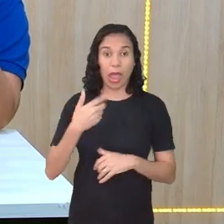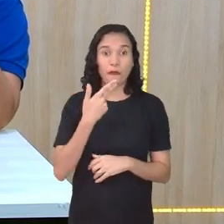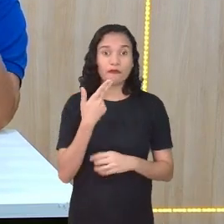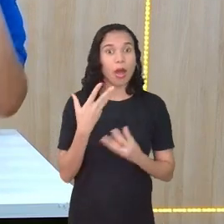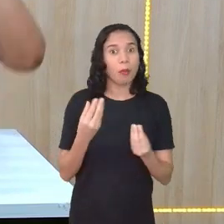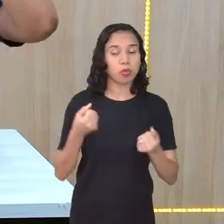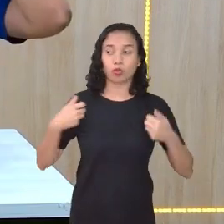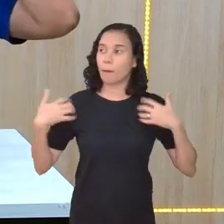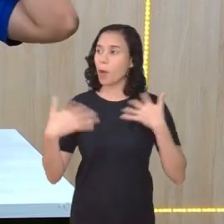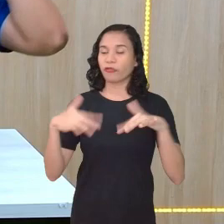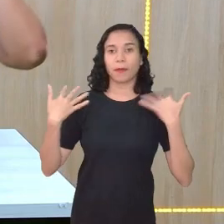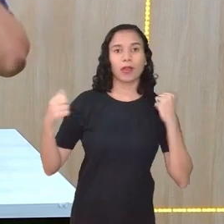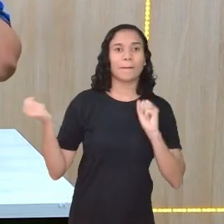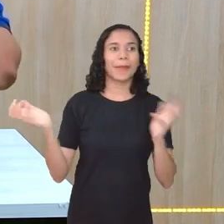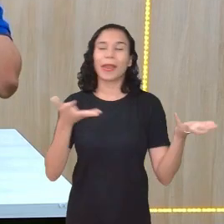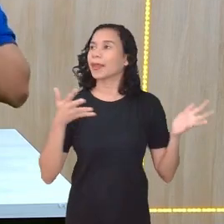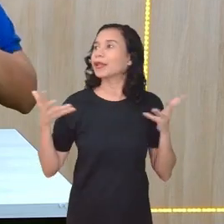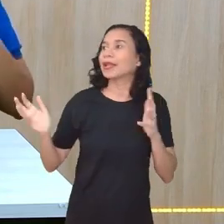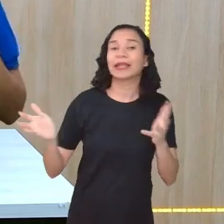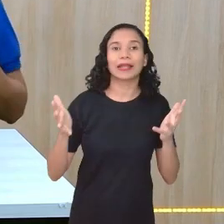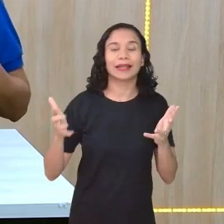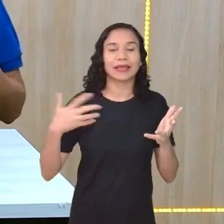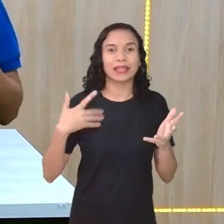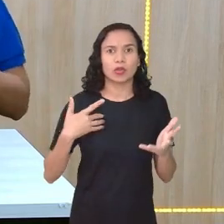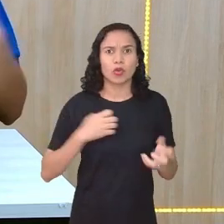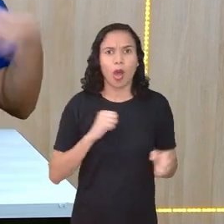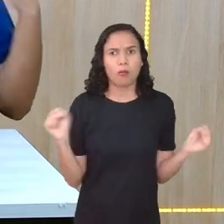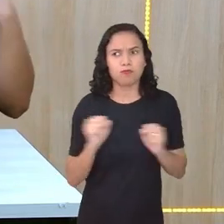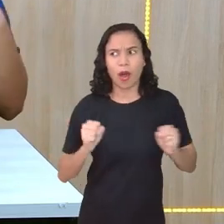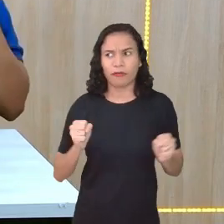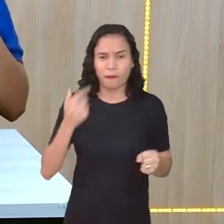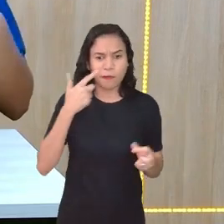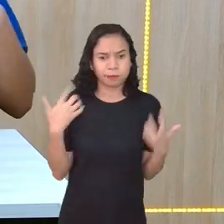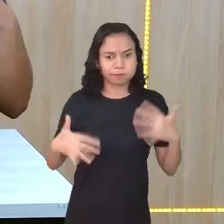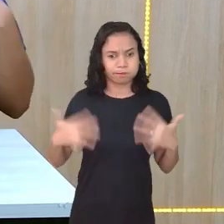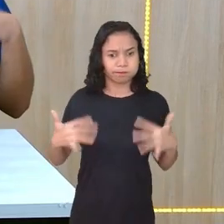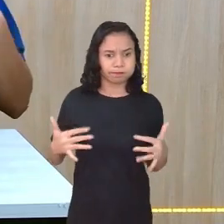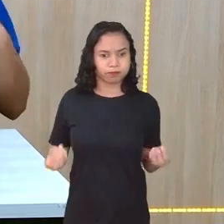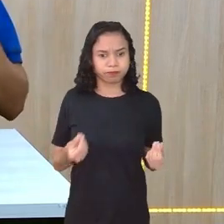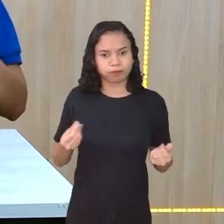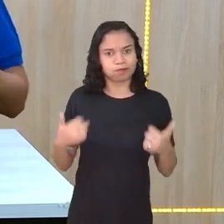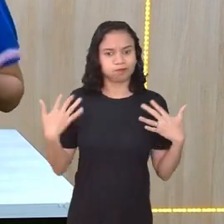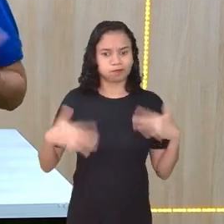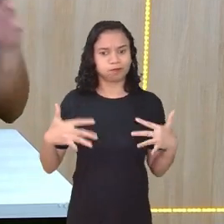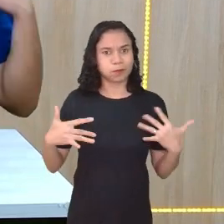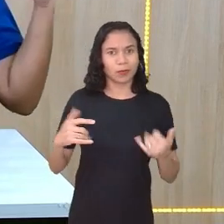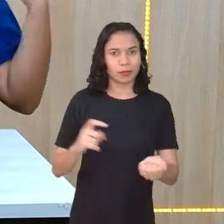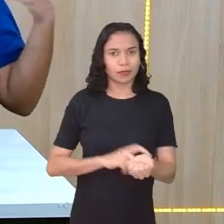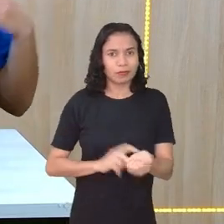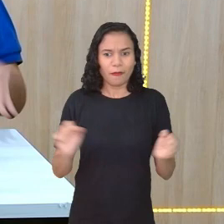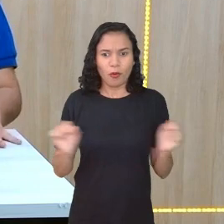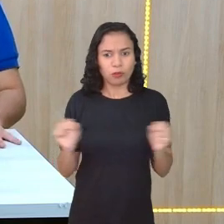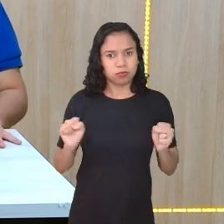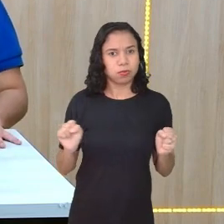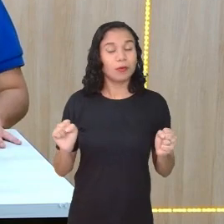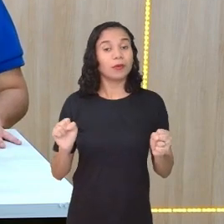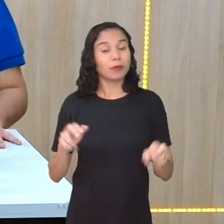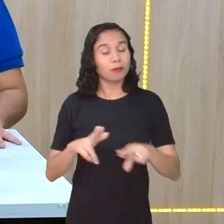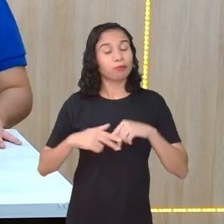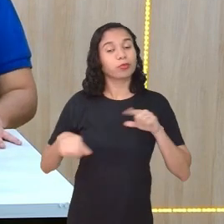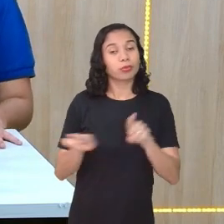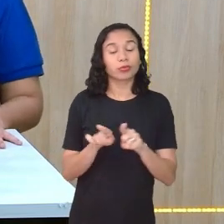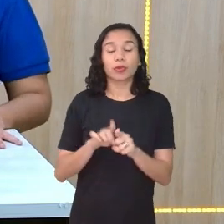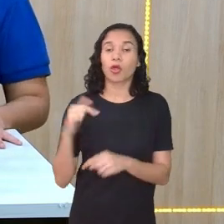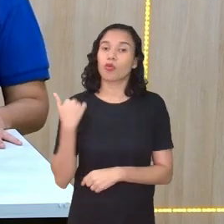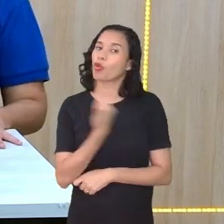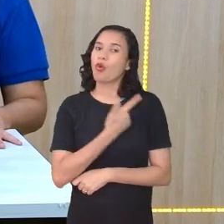com as mãos. Nós duas. Nós duas. Então, assim, se eu estiver muito brava, eu vou estar, assim, parecendo um próprio sistema nervoso, assim, atacado. E isso